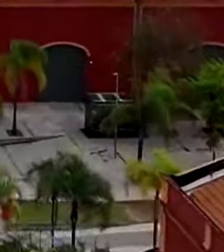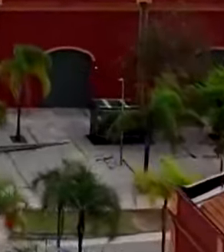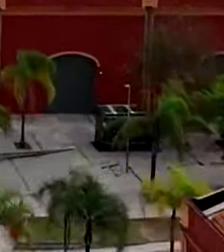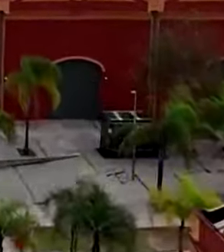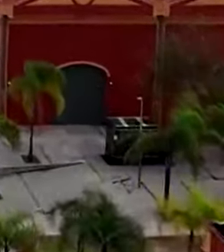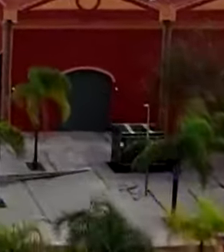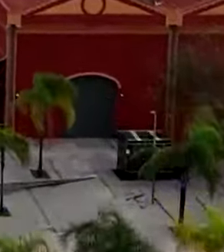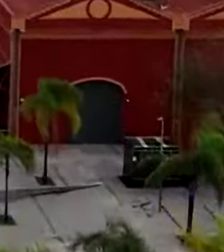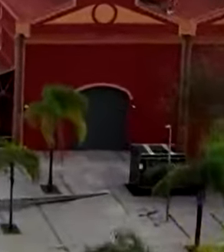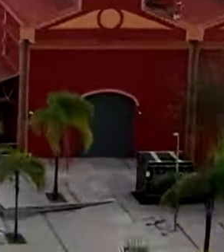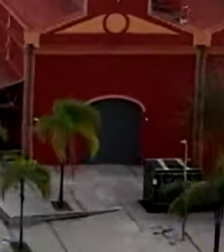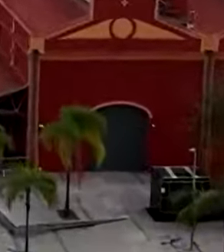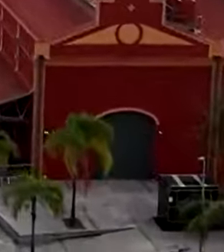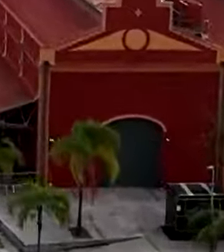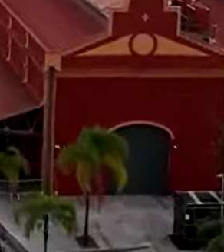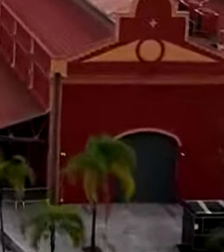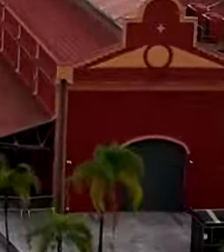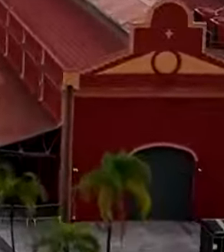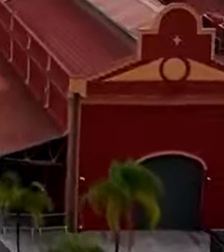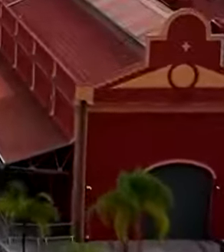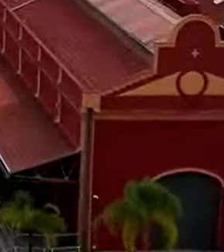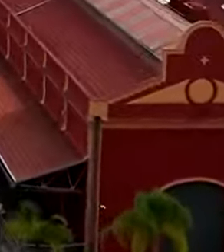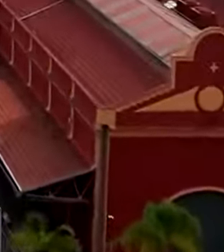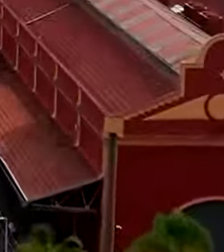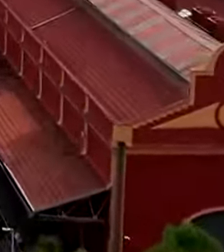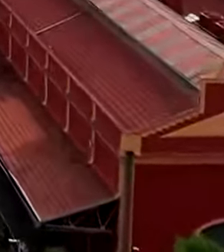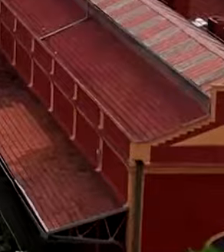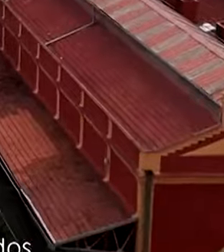Tchau, tchau!